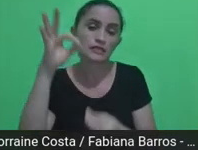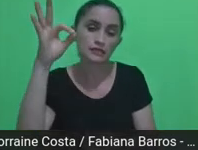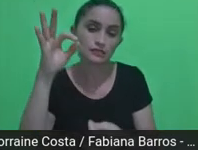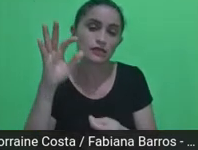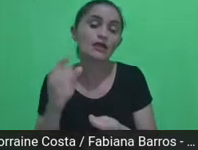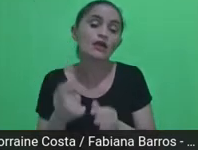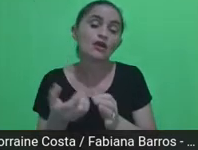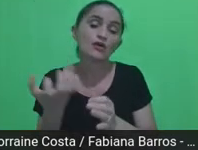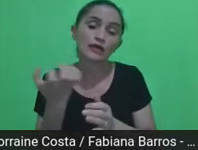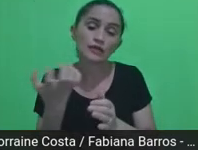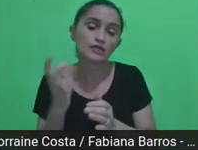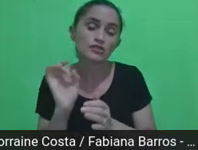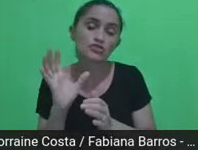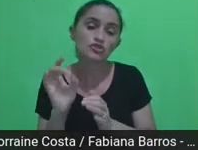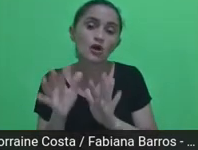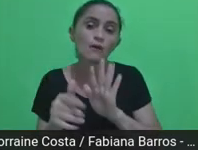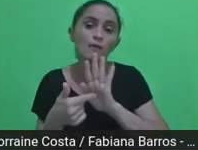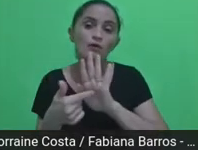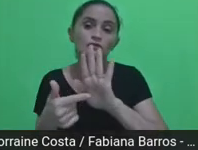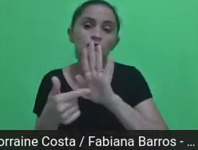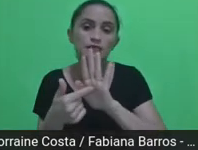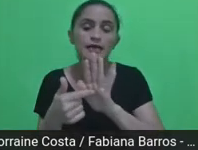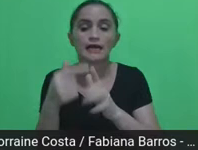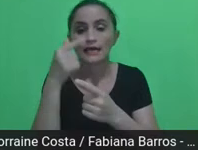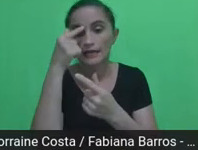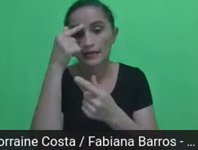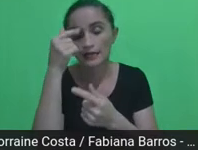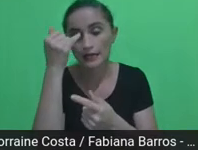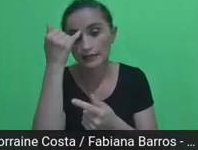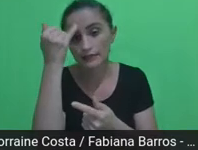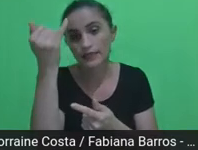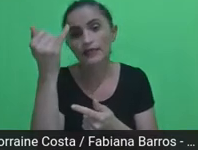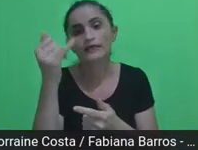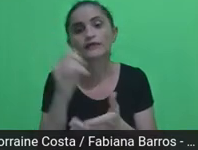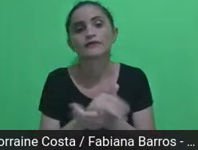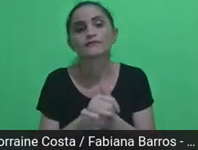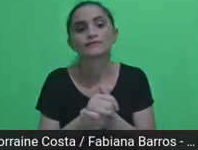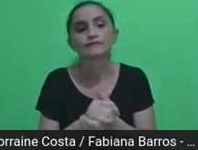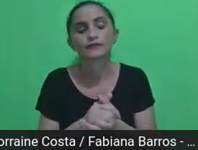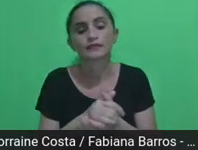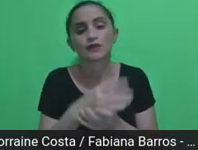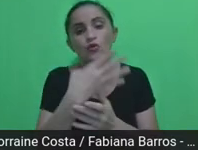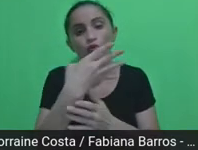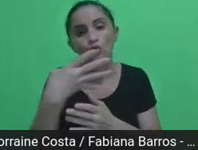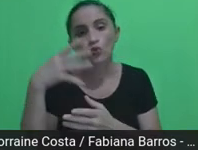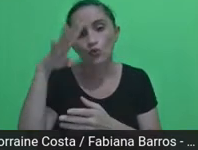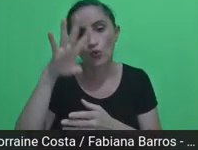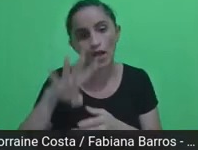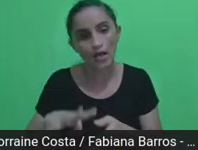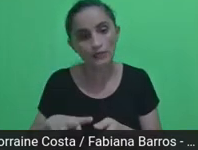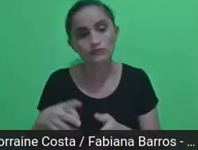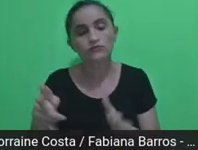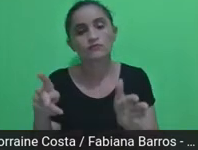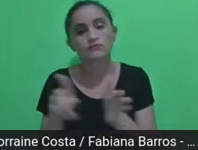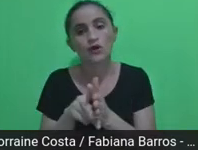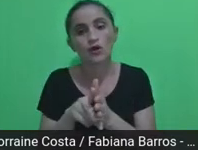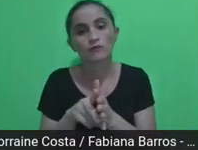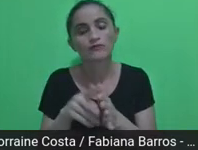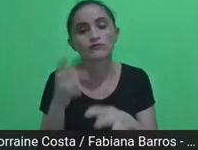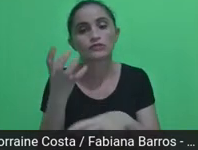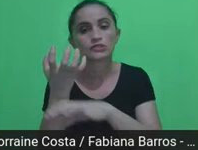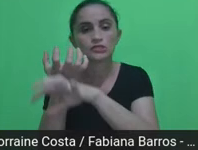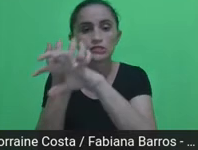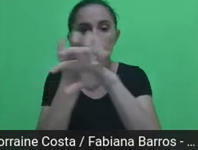foi a ideia, então, o quadro de disciplinas e de funcionamento do